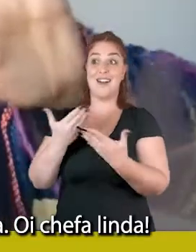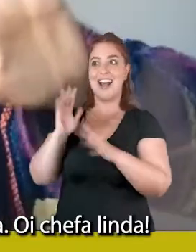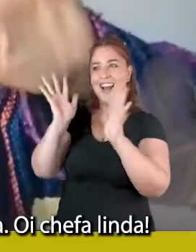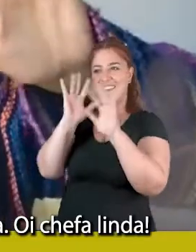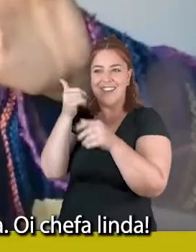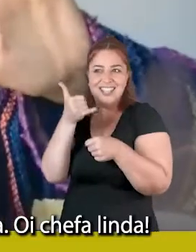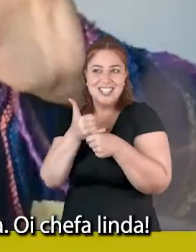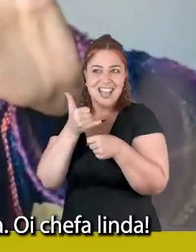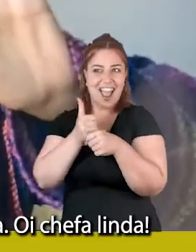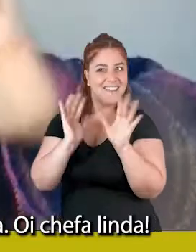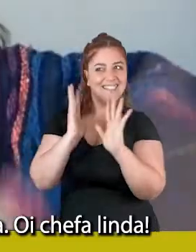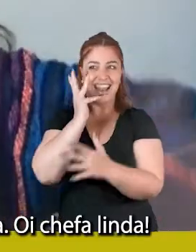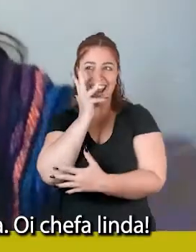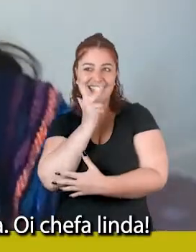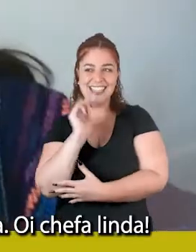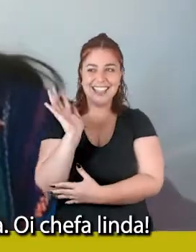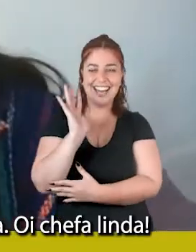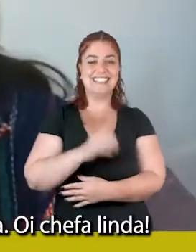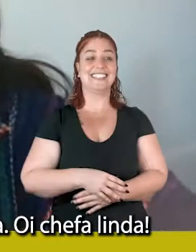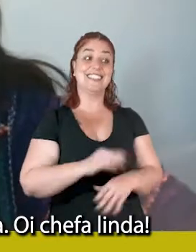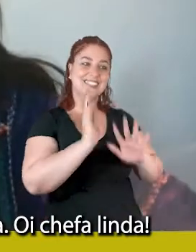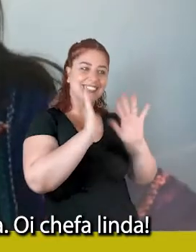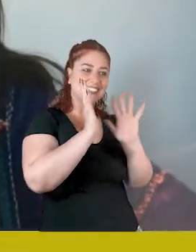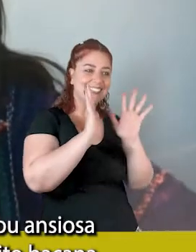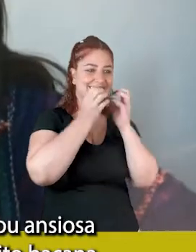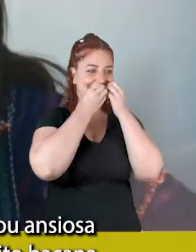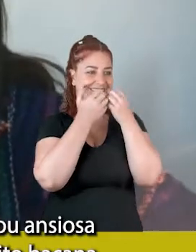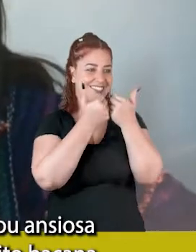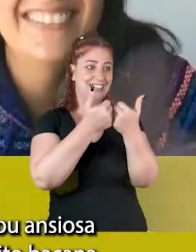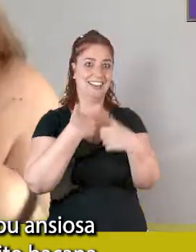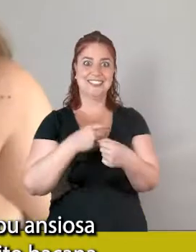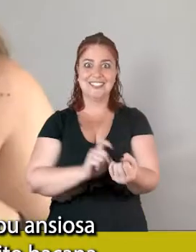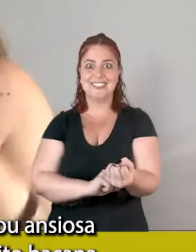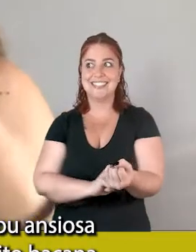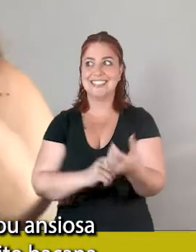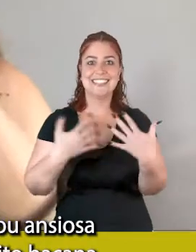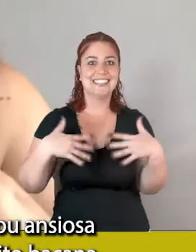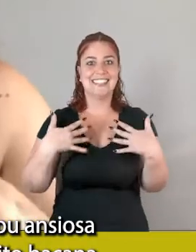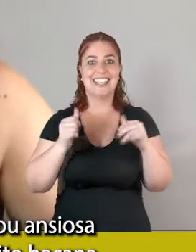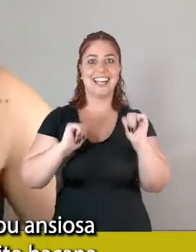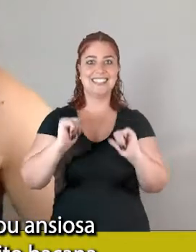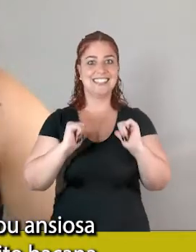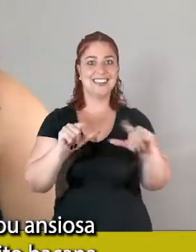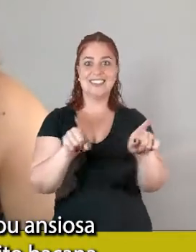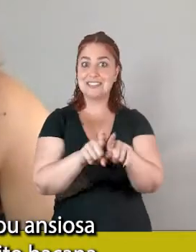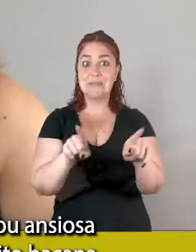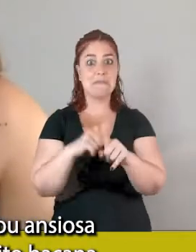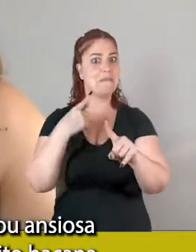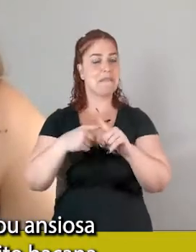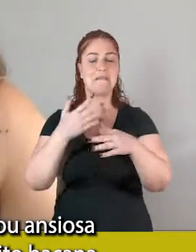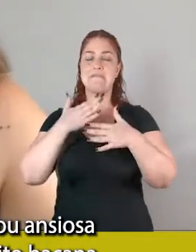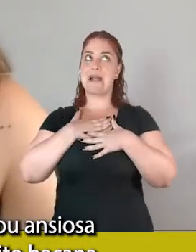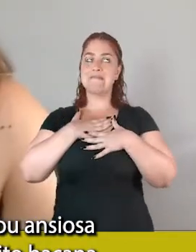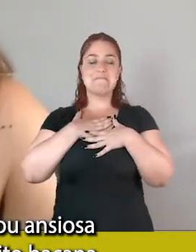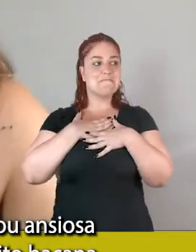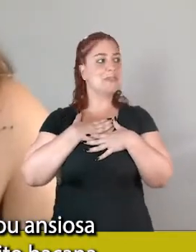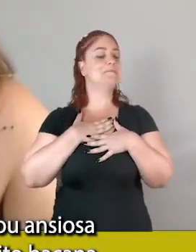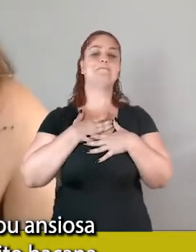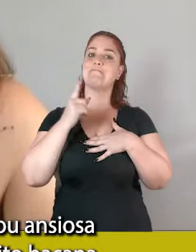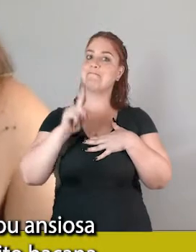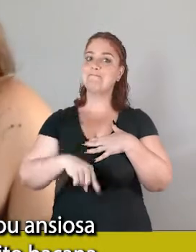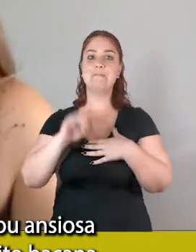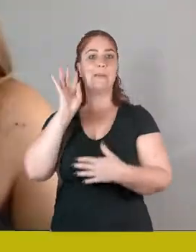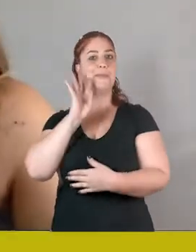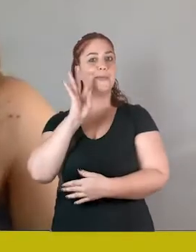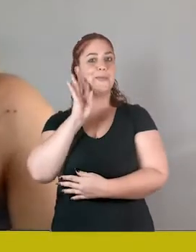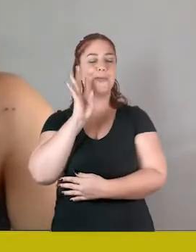oi chefa Lina. Oi, tá, tudo bem? Estou nervosa hoje, estou ansiosa, porque para mim é muito